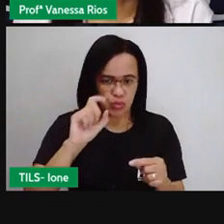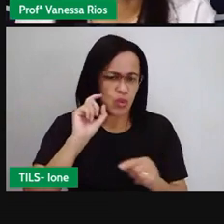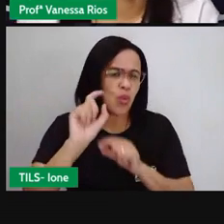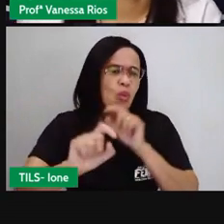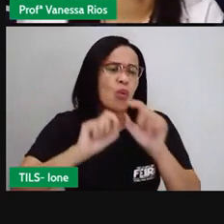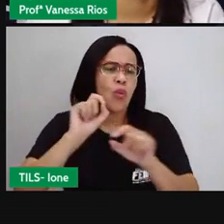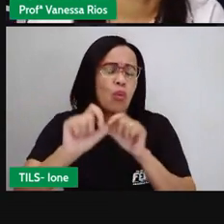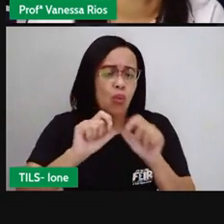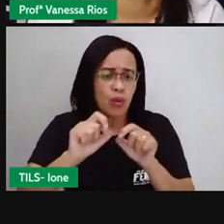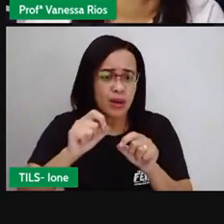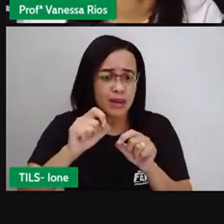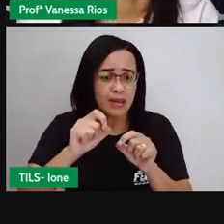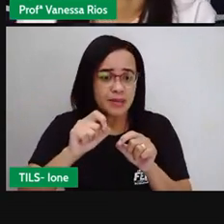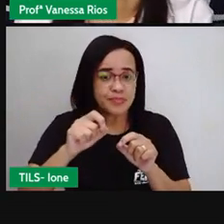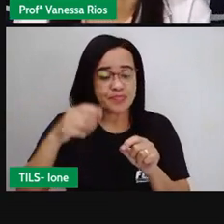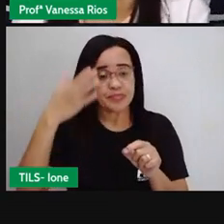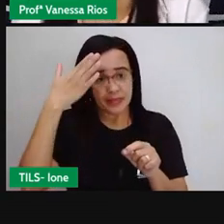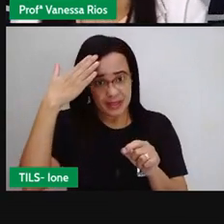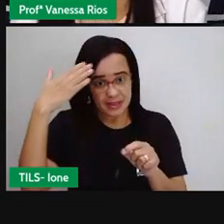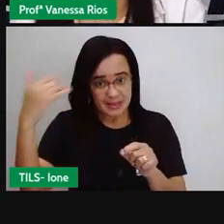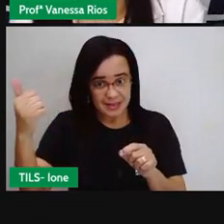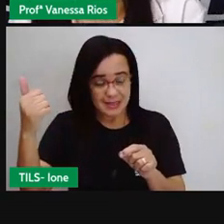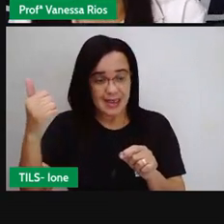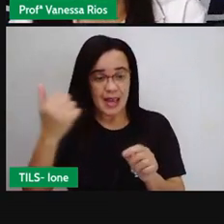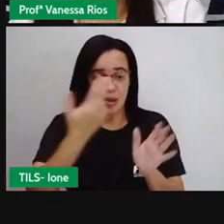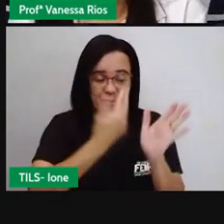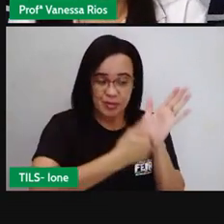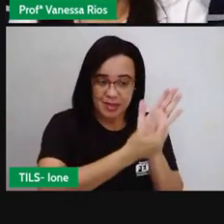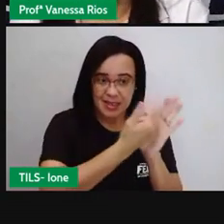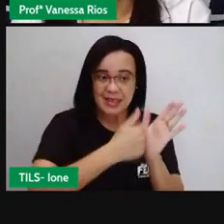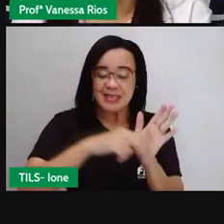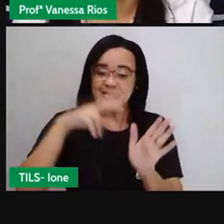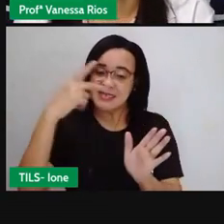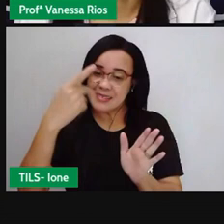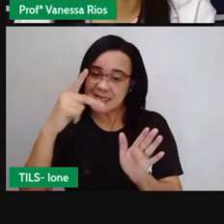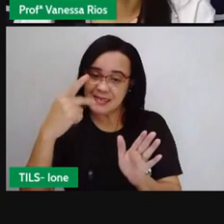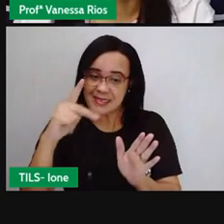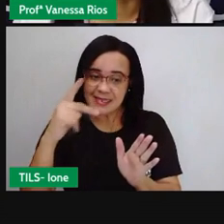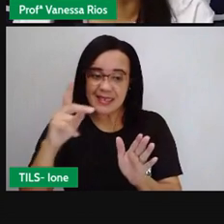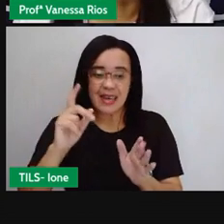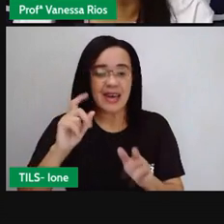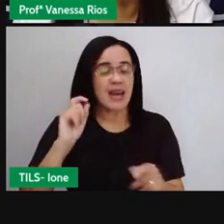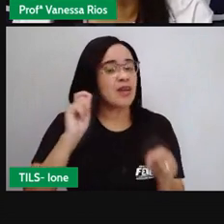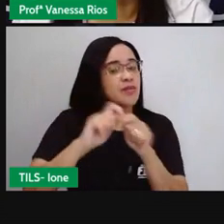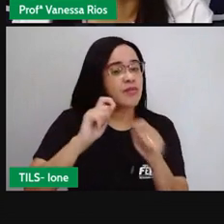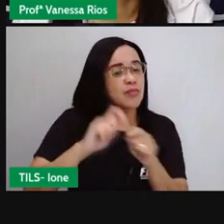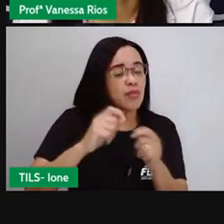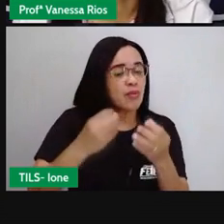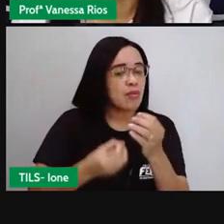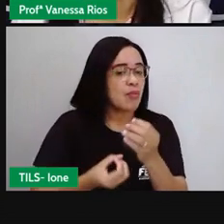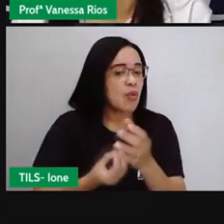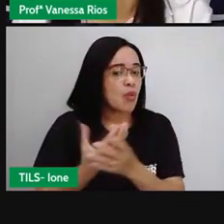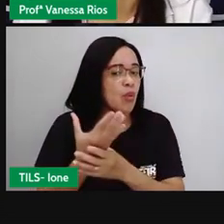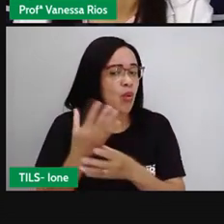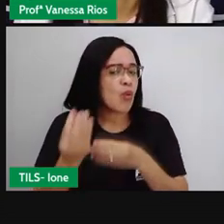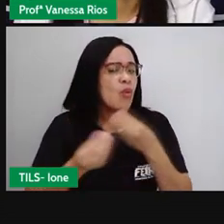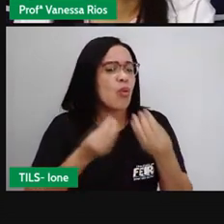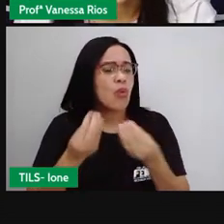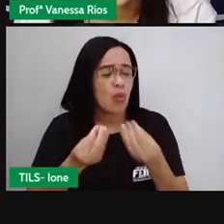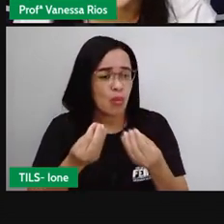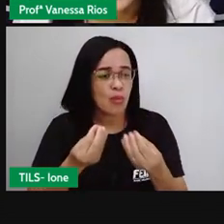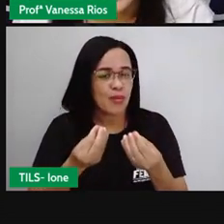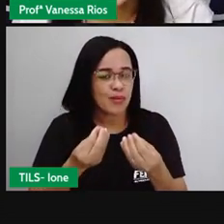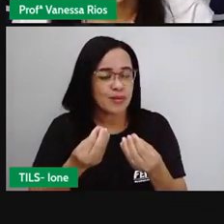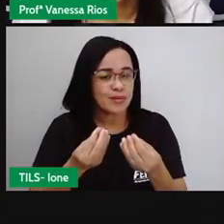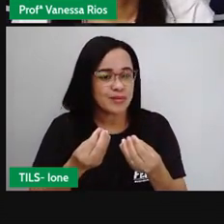Sabe onde é eles são formados? Onde eles aparecem? Em quais situações do nosso cotidiano os ângulos podem